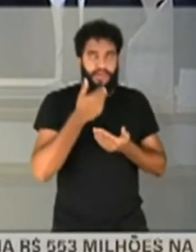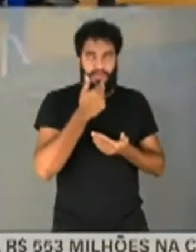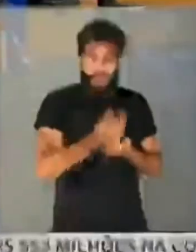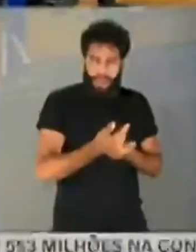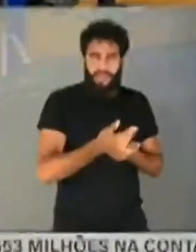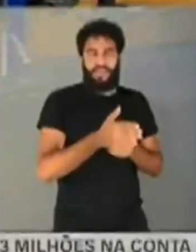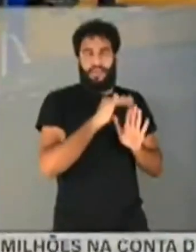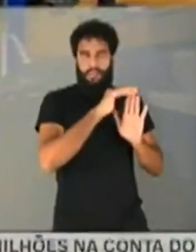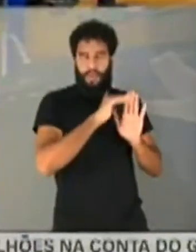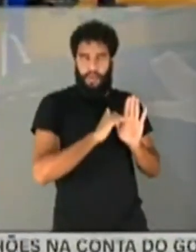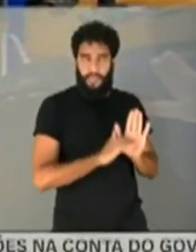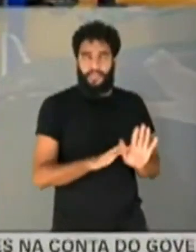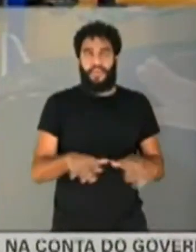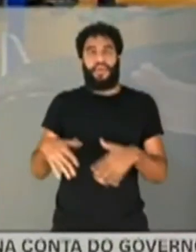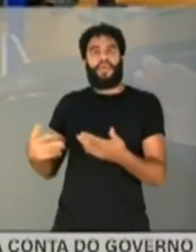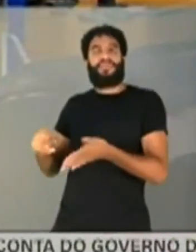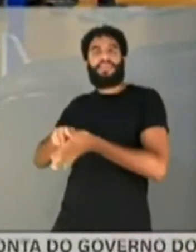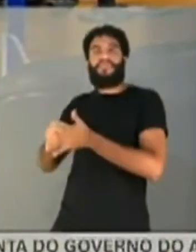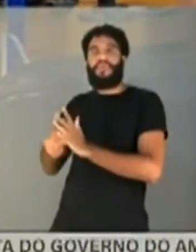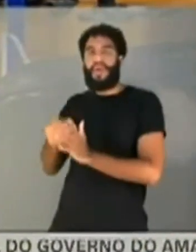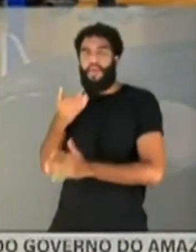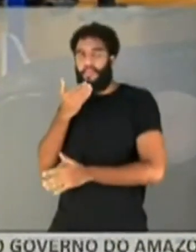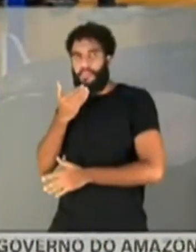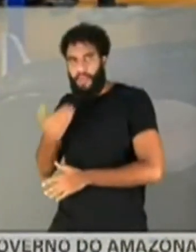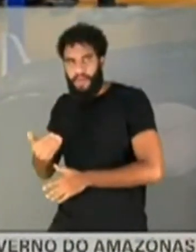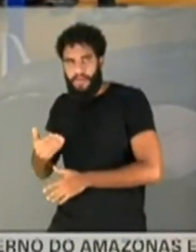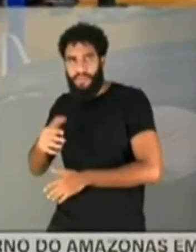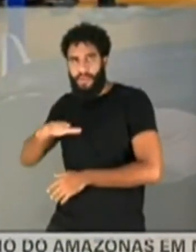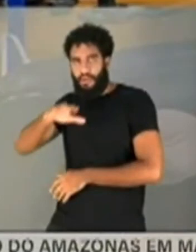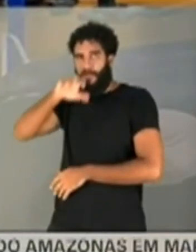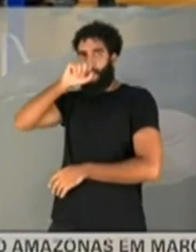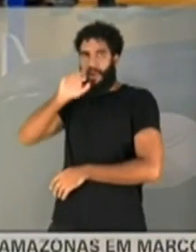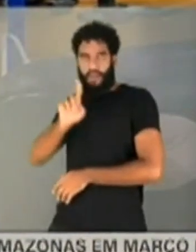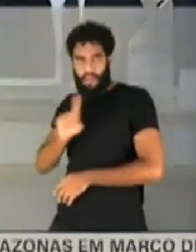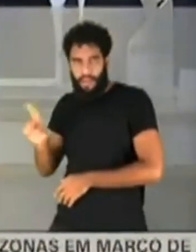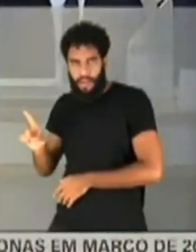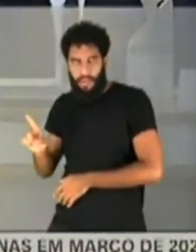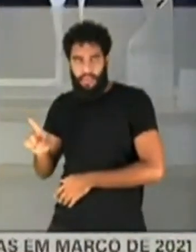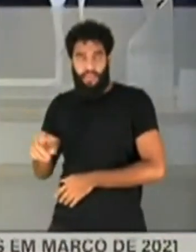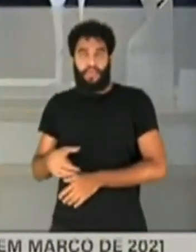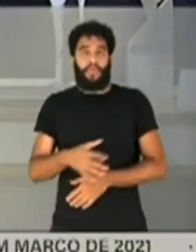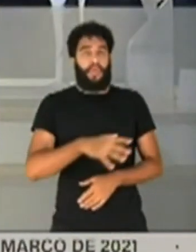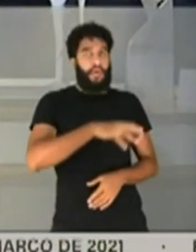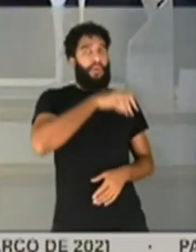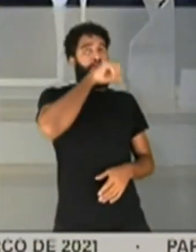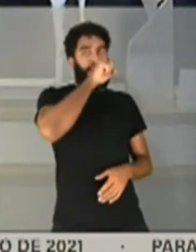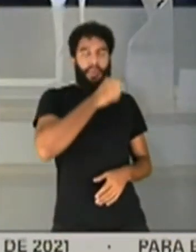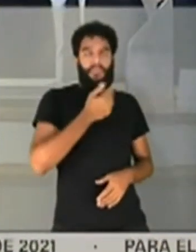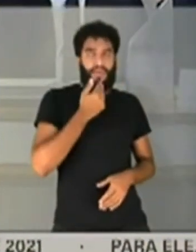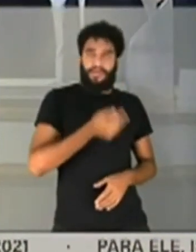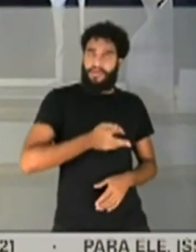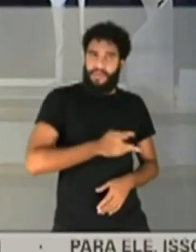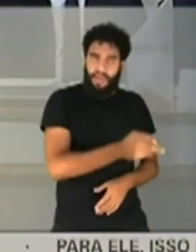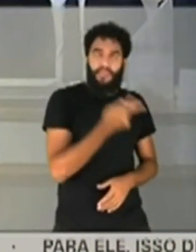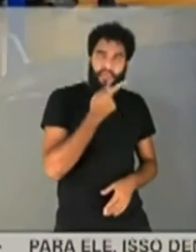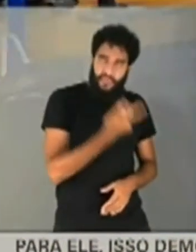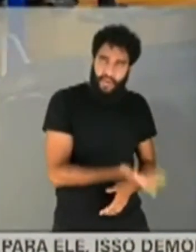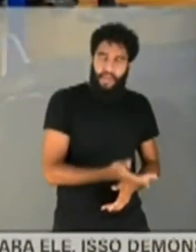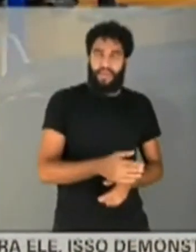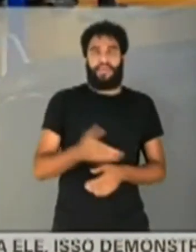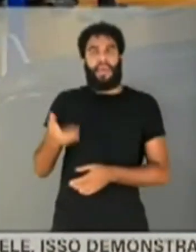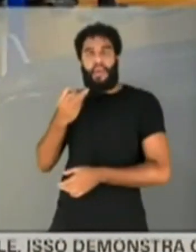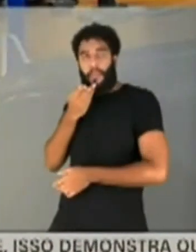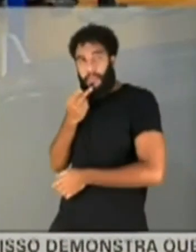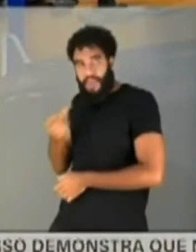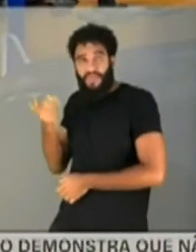Ou seja, o senhor não pediu oxigênio, o senhor pediu a hidroxicloroquina? pedimos oxigênio sempre, nós já acabei de falar... Mas o senhor pediu para